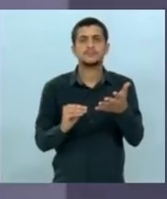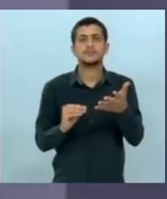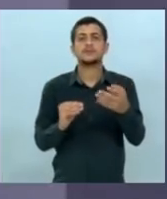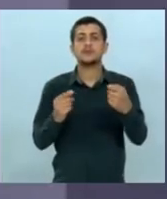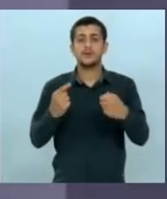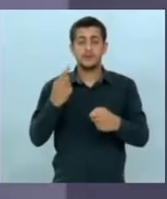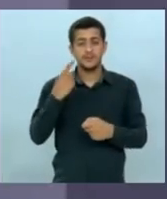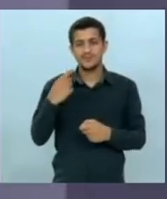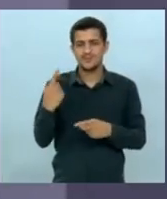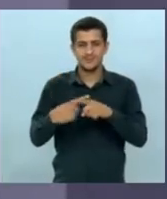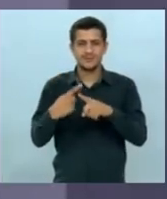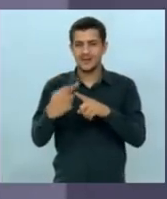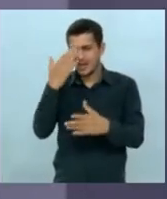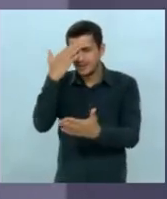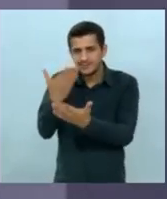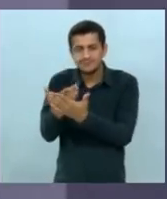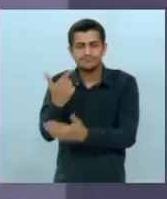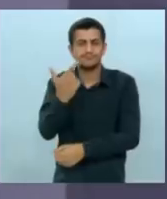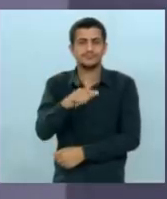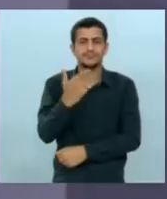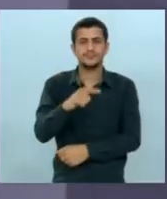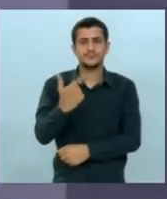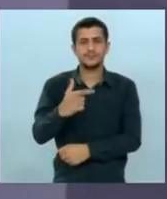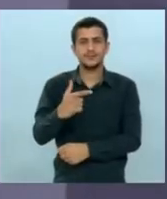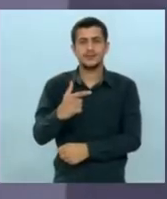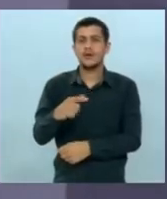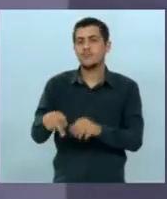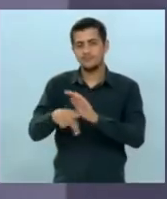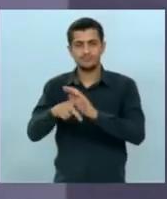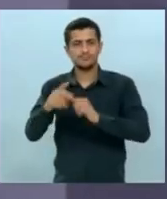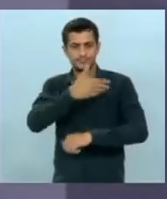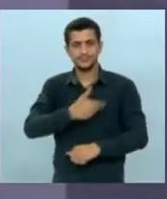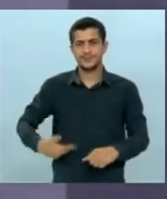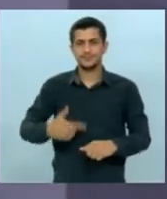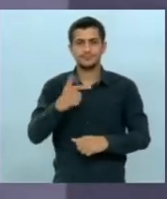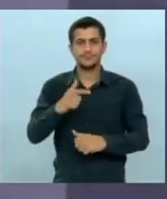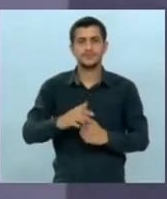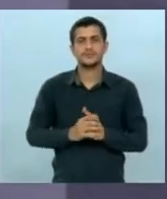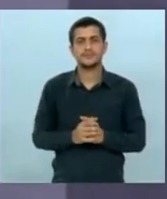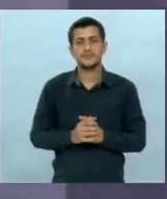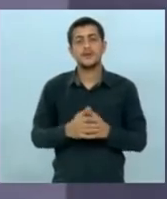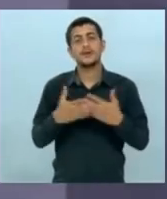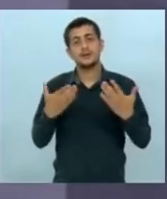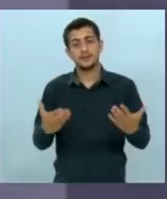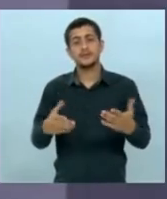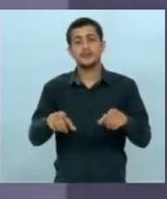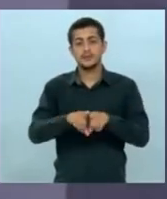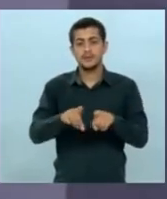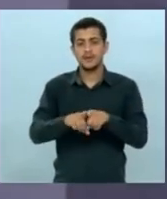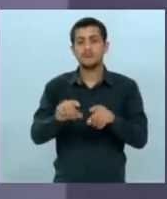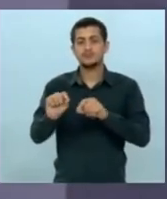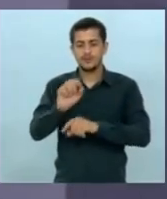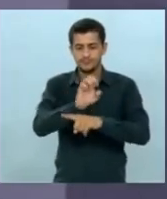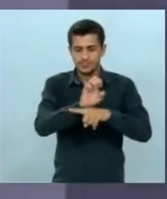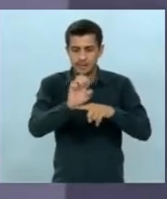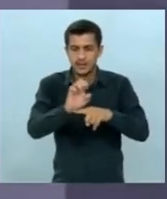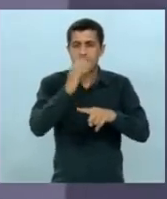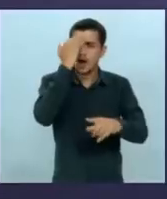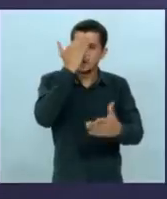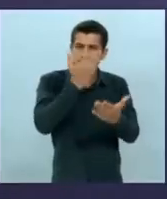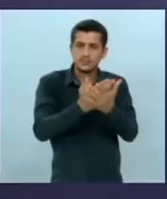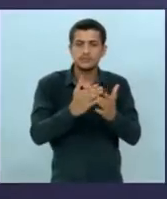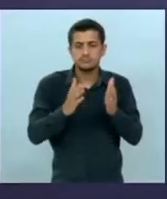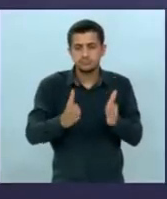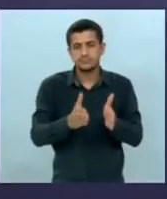ninguém tem credibilidade mais aqui no Estado, ninguém que eu diga o próprio governo. E vamos, logicamente, reencaminhar o Estado no sentido